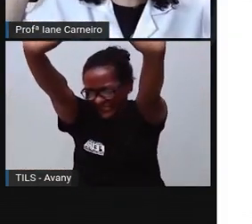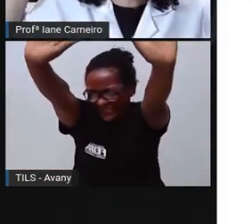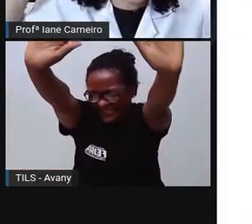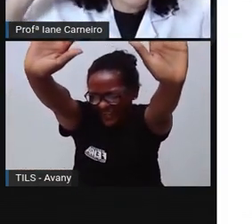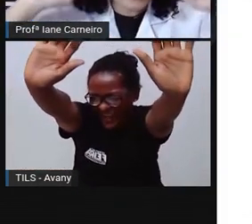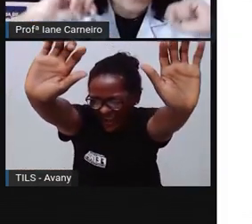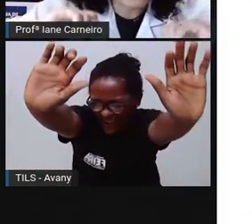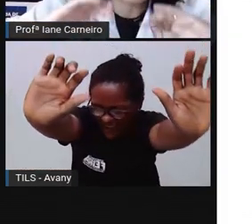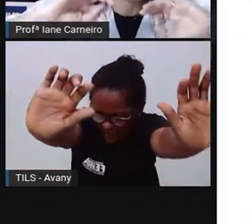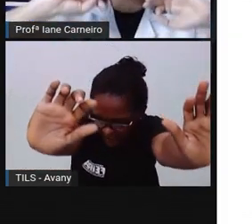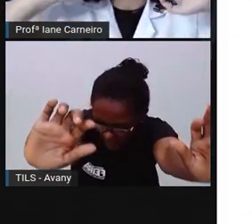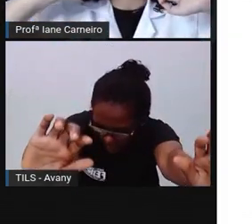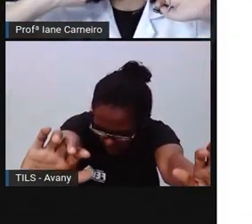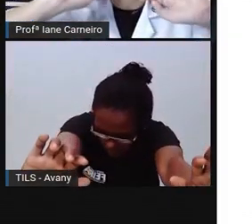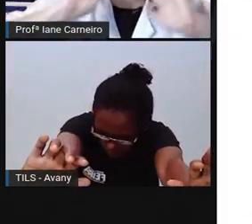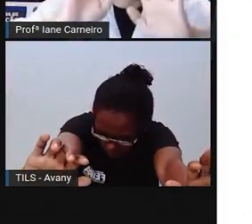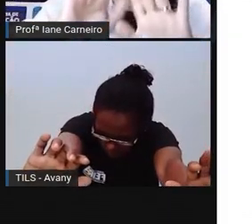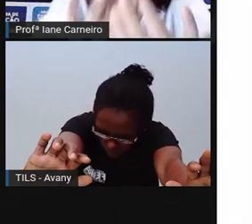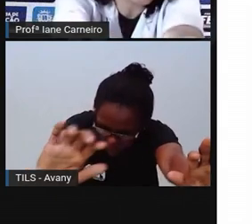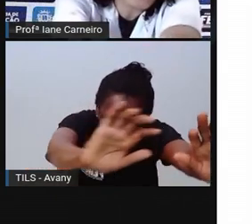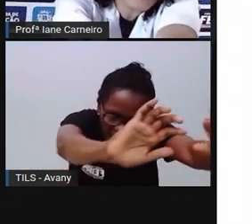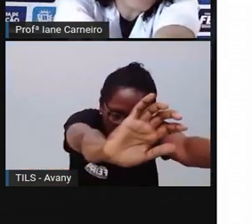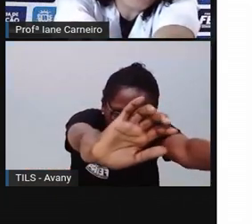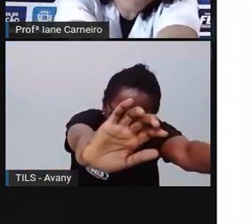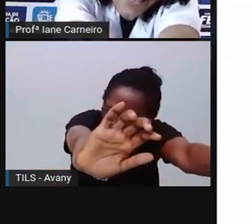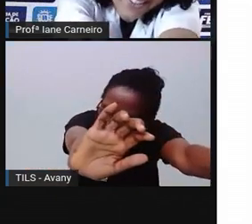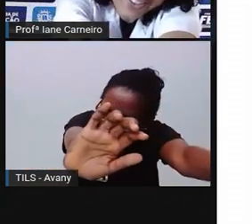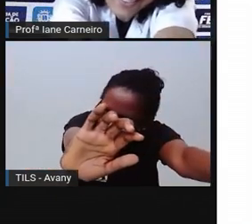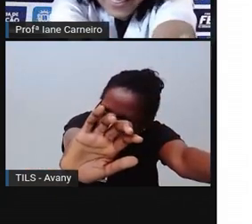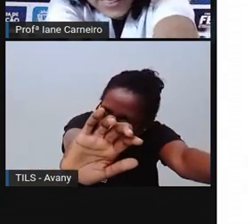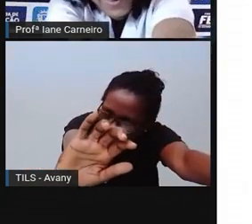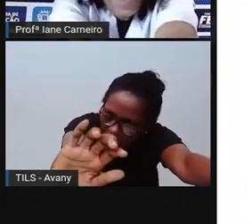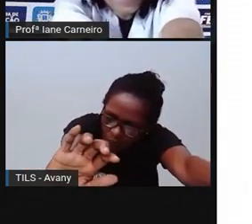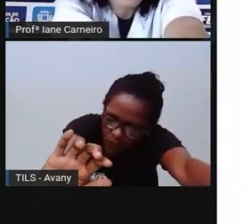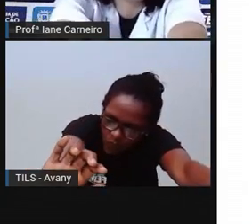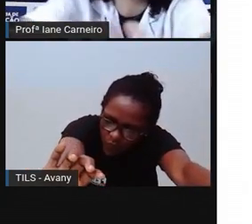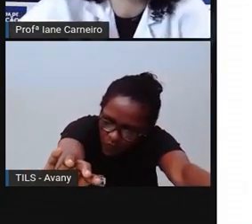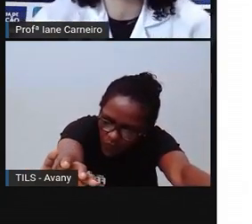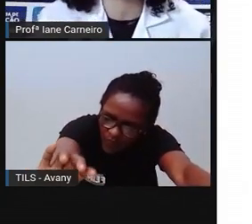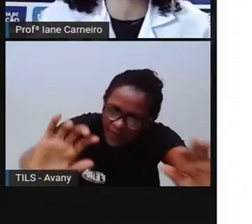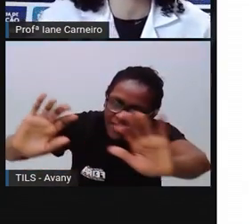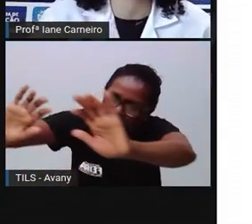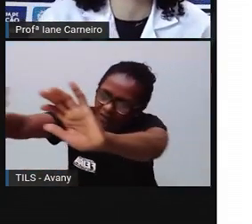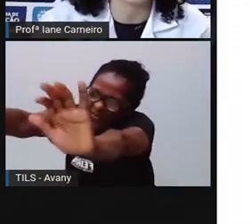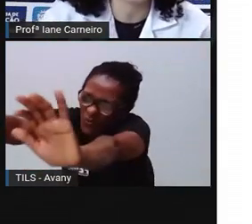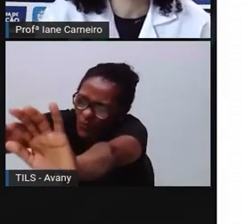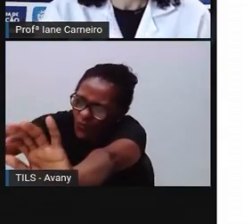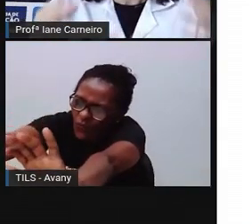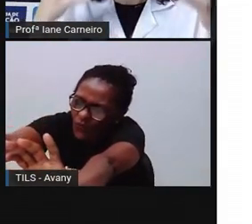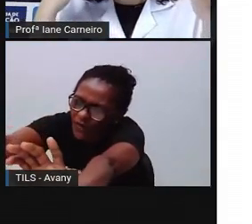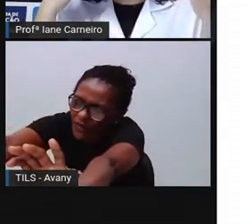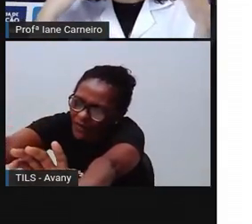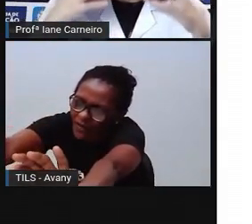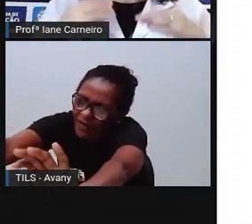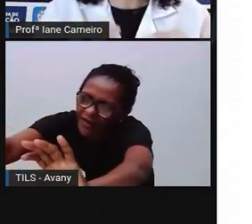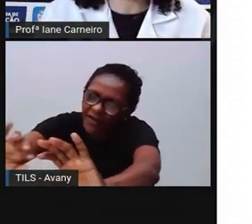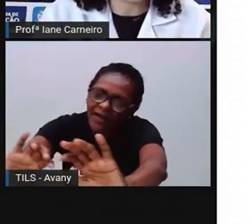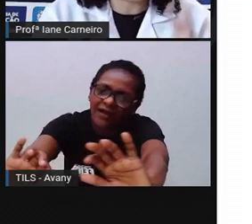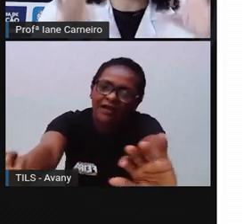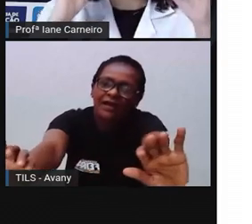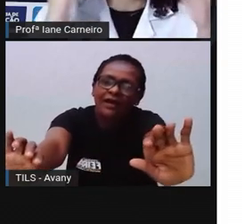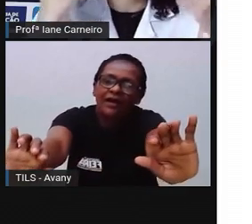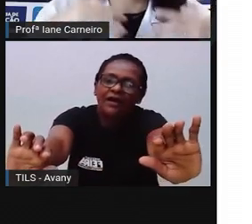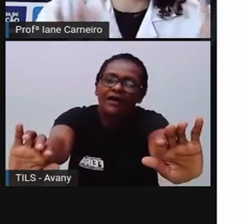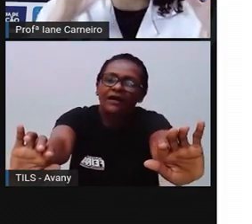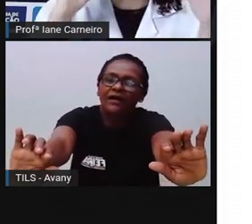toda a sua raiva, toda a sua força, você coloca lá na parede, ó. Empurra a parede até a vontade, né?